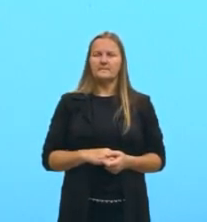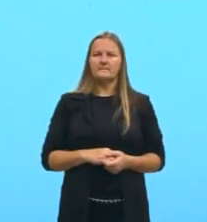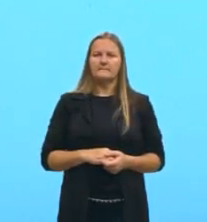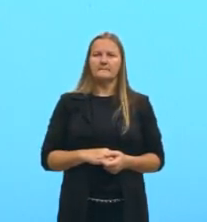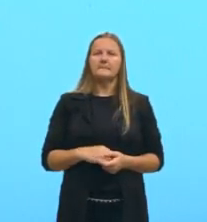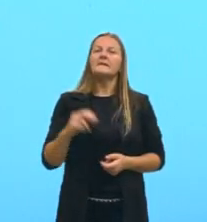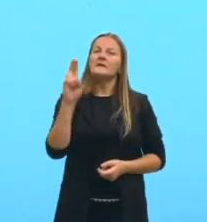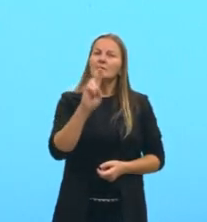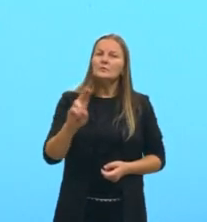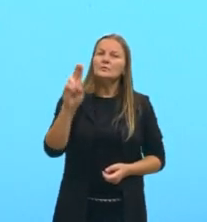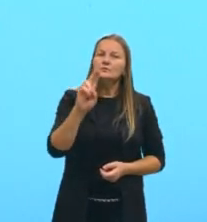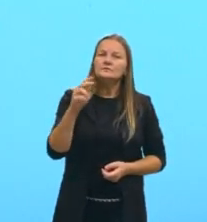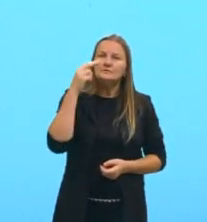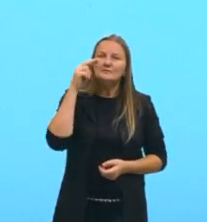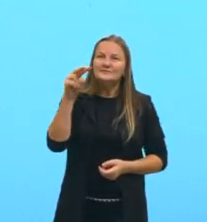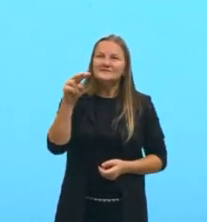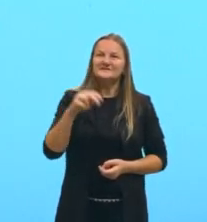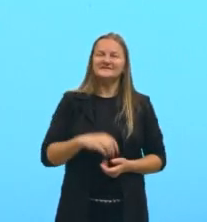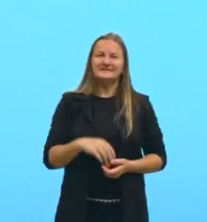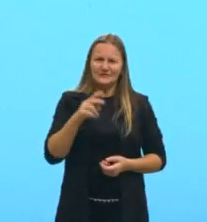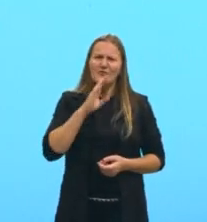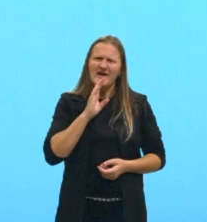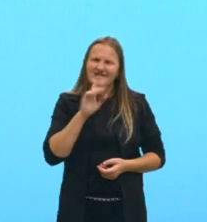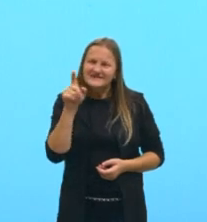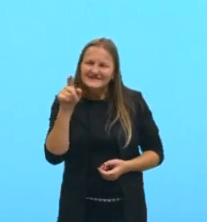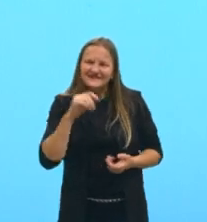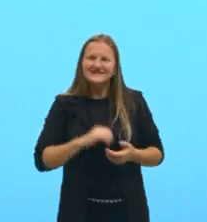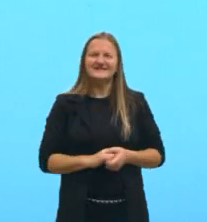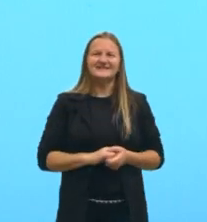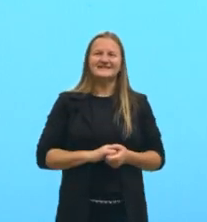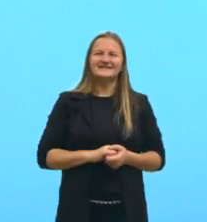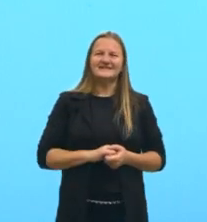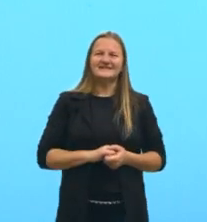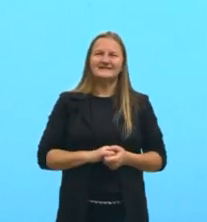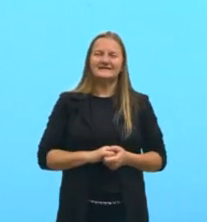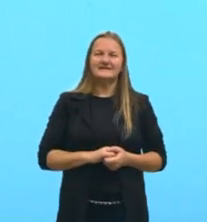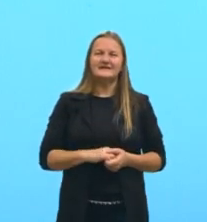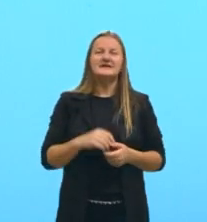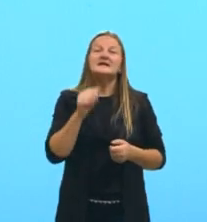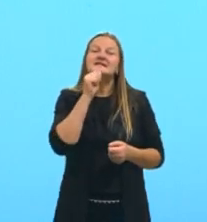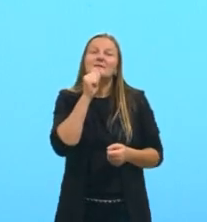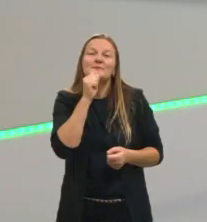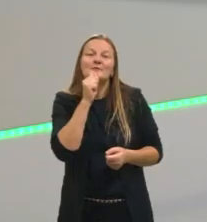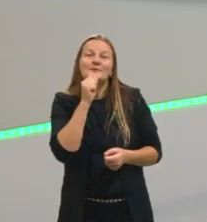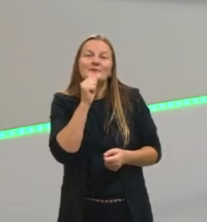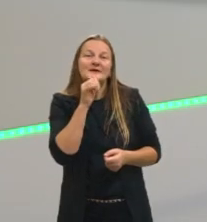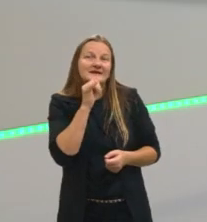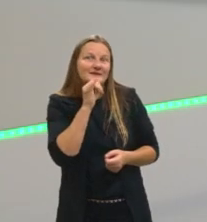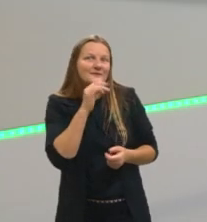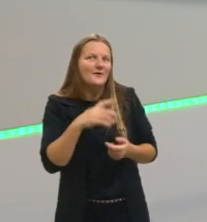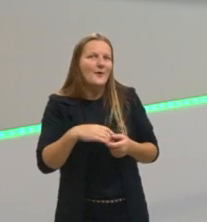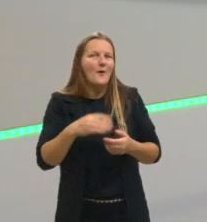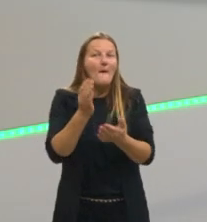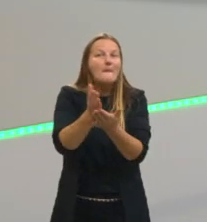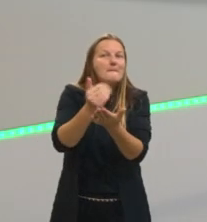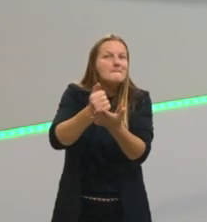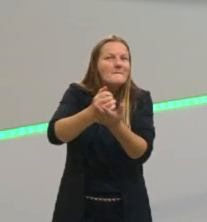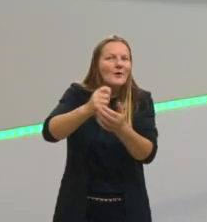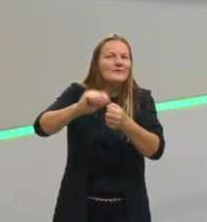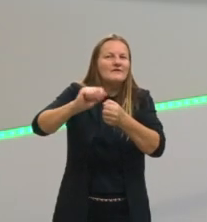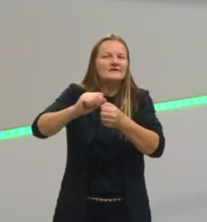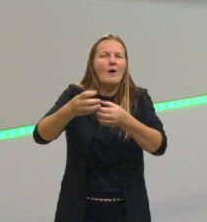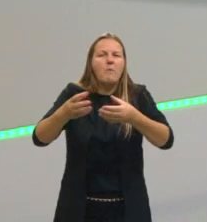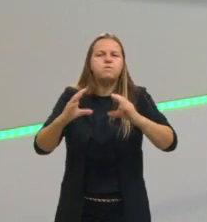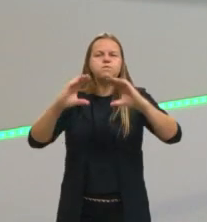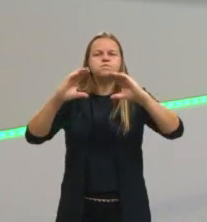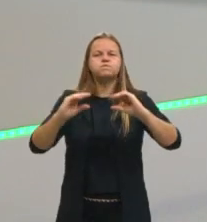utilizando farinha. Por isso que eu disse que todo mundo já deve ter visto em casa. Porque quando a gente vai fazer um bolo, uma receita, e quer que o bolo fique mais fofinho,